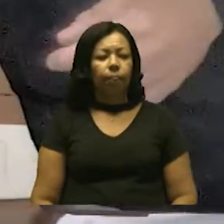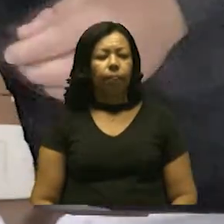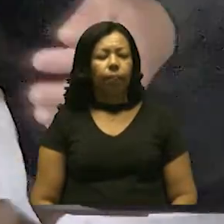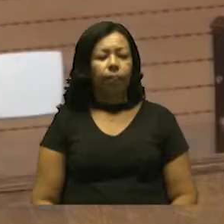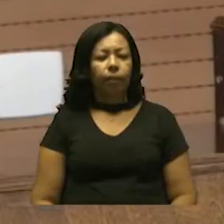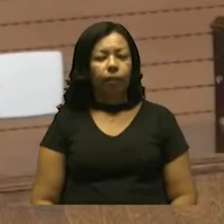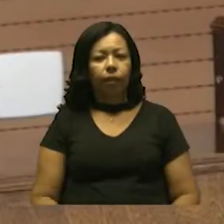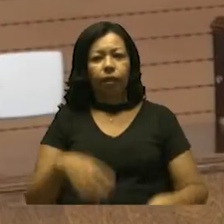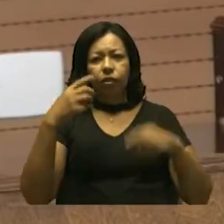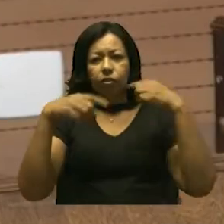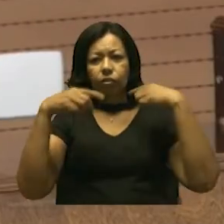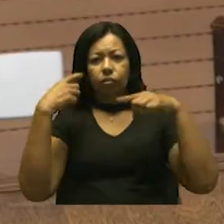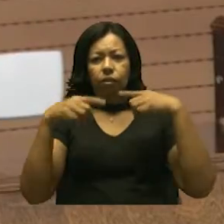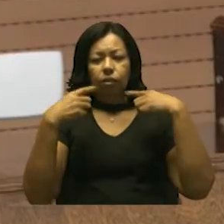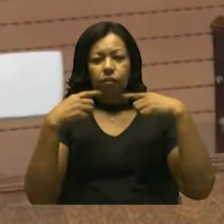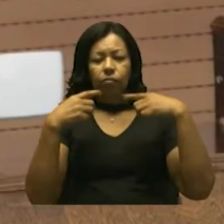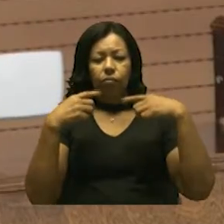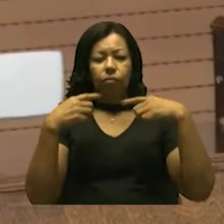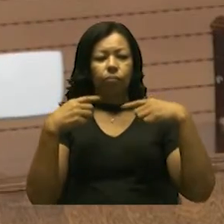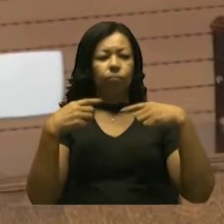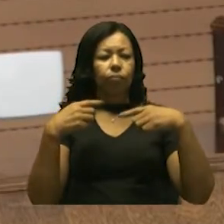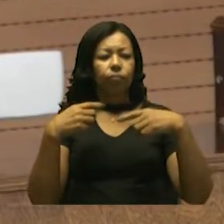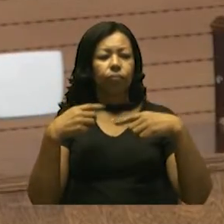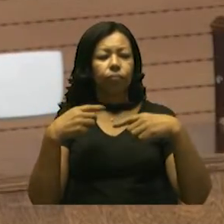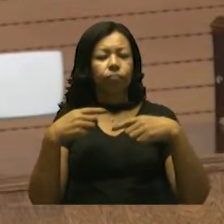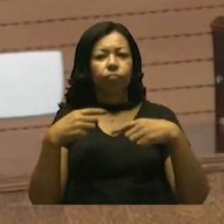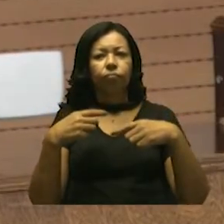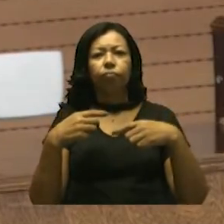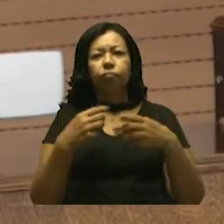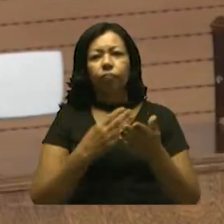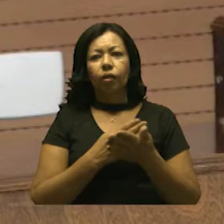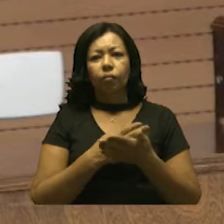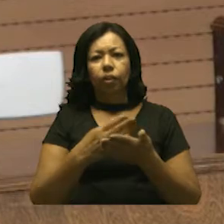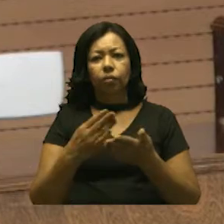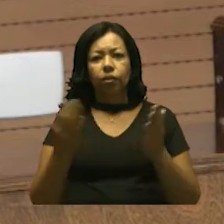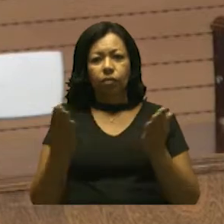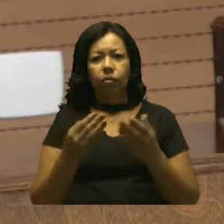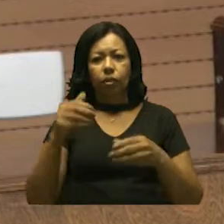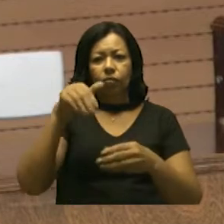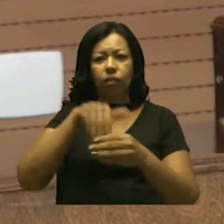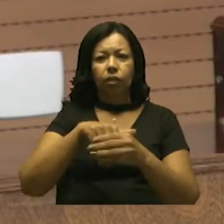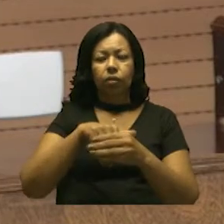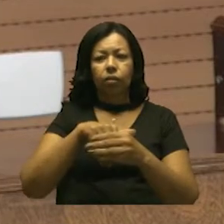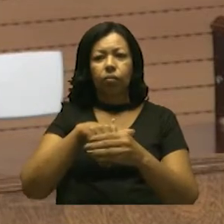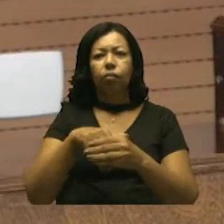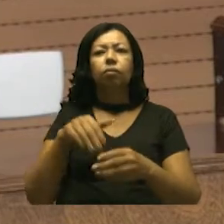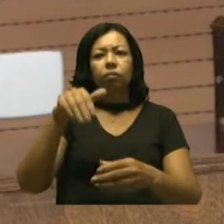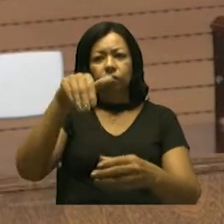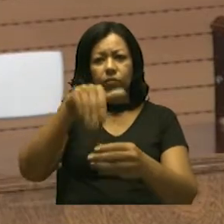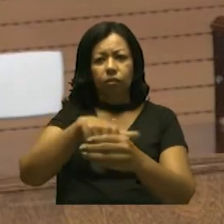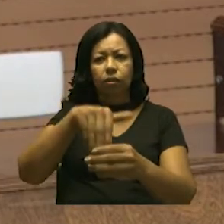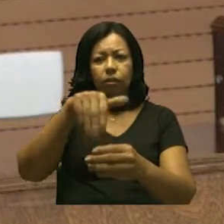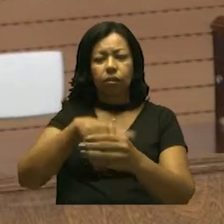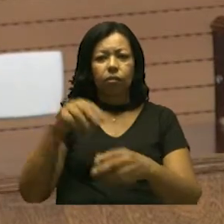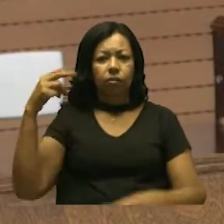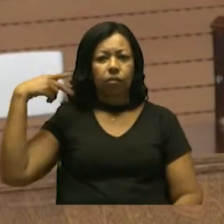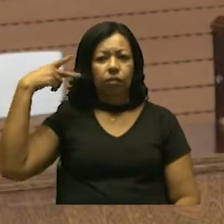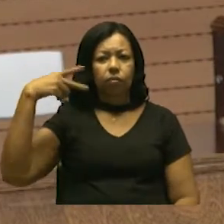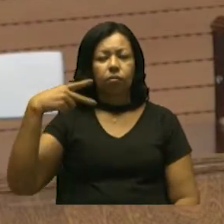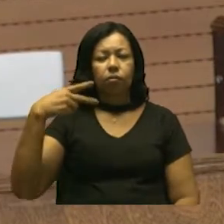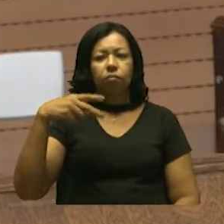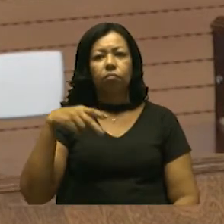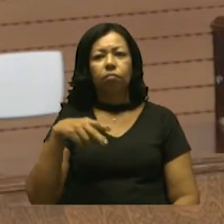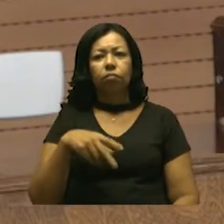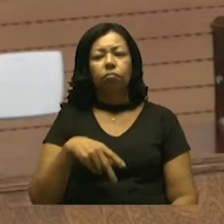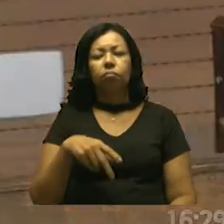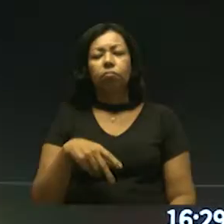Em discussão, o parecer, já está aberta a votação. Em votação, os vereadores registram